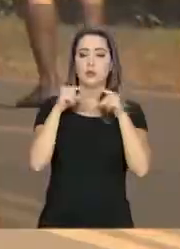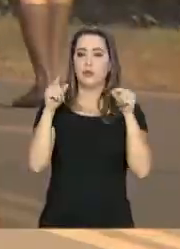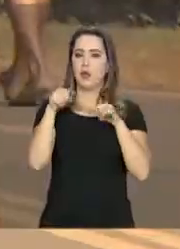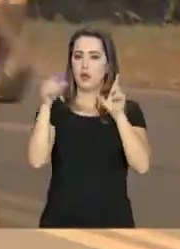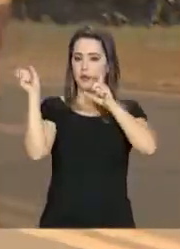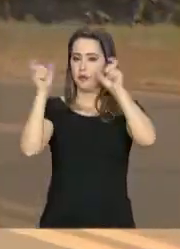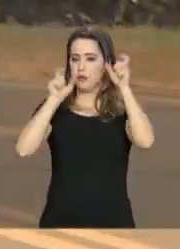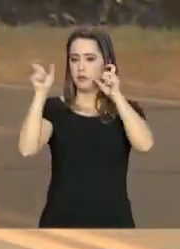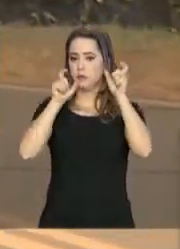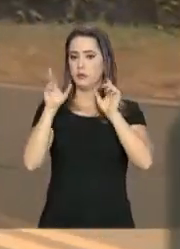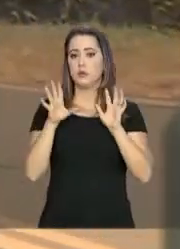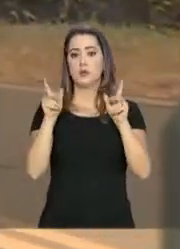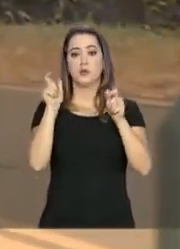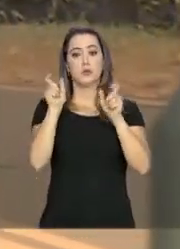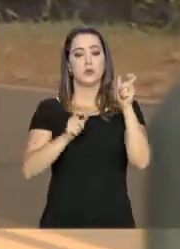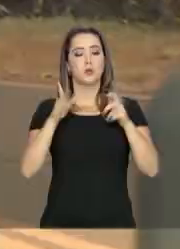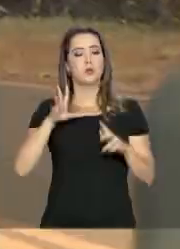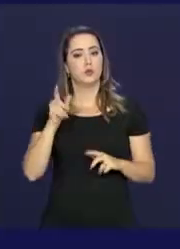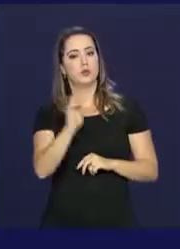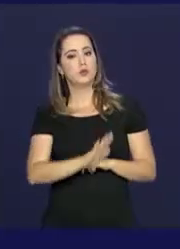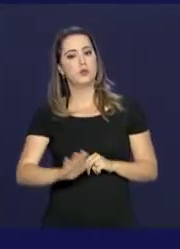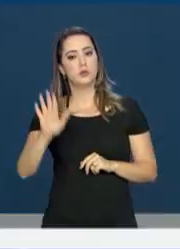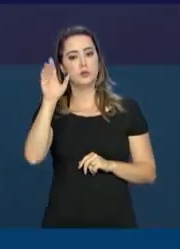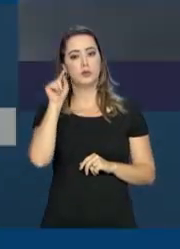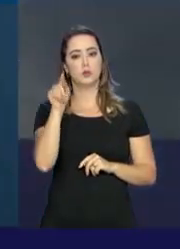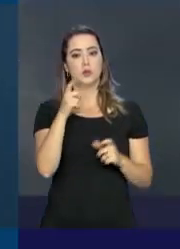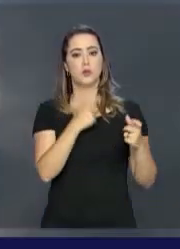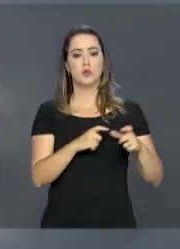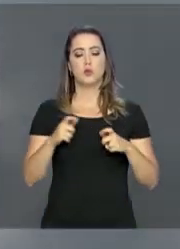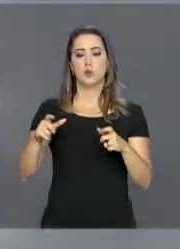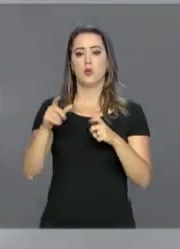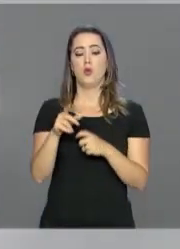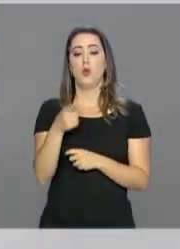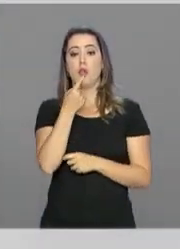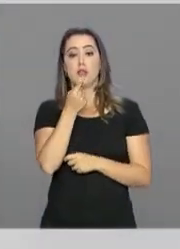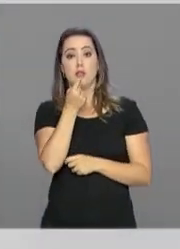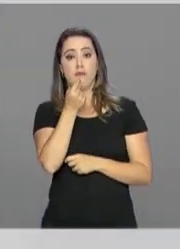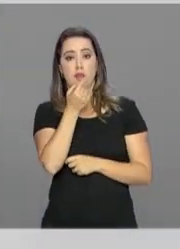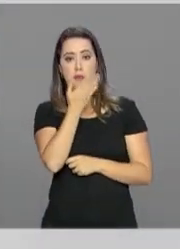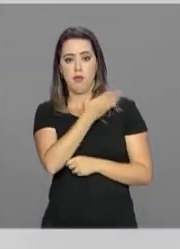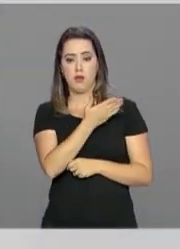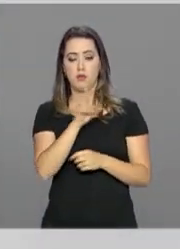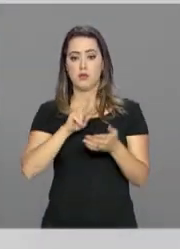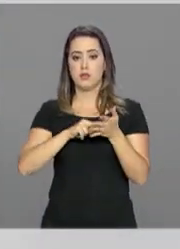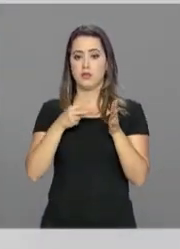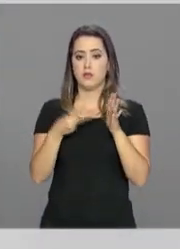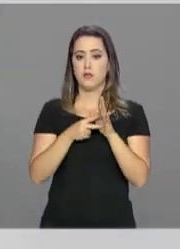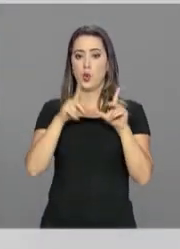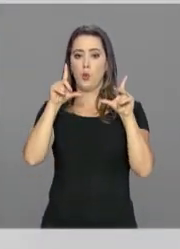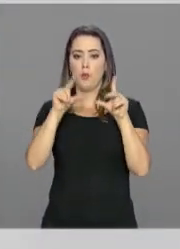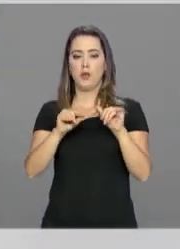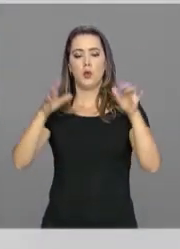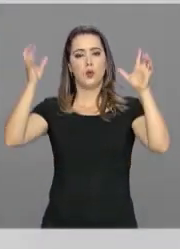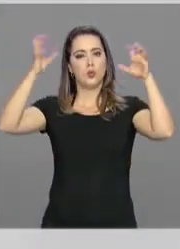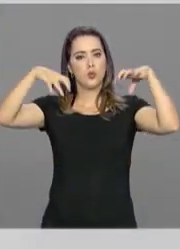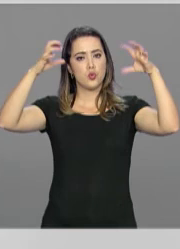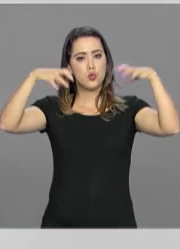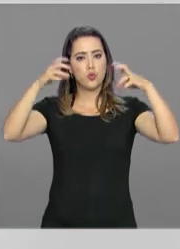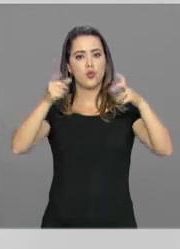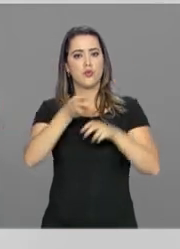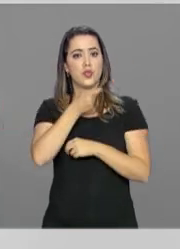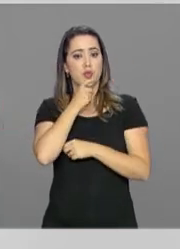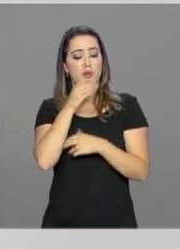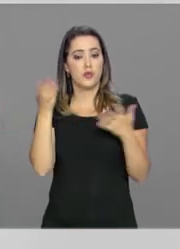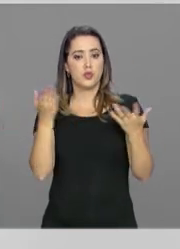alerta para a gente de boa parte do Brasil. As áreas em vermelho no mapa representam as áreas com menos chuvas no inverno e,